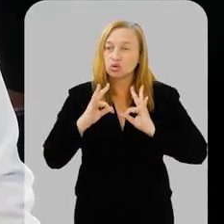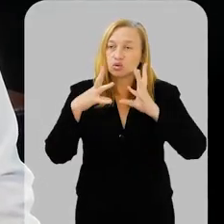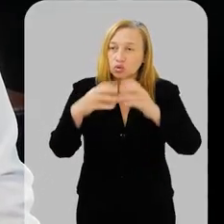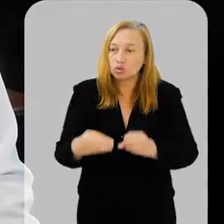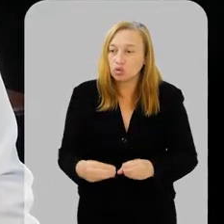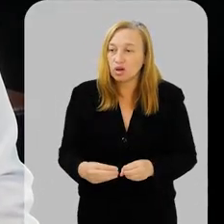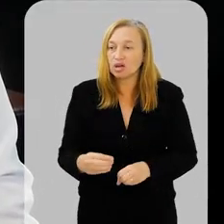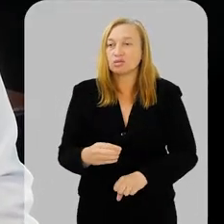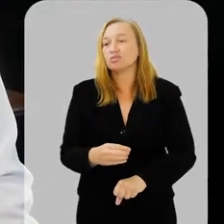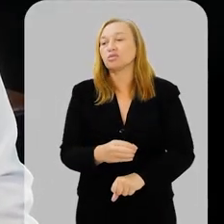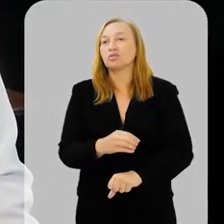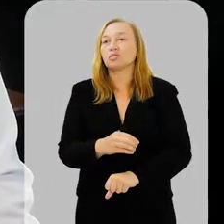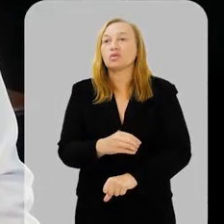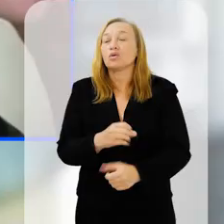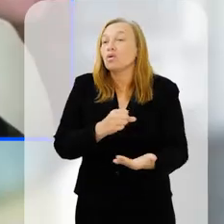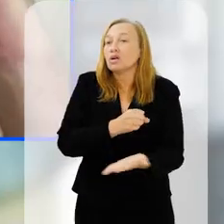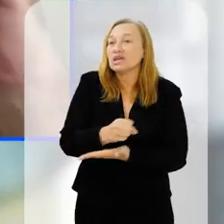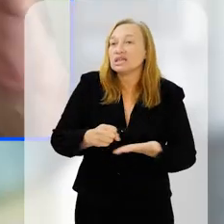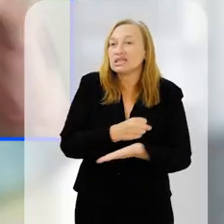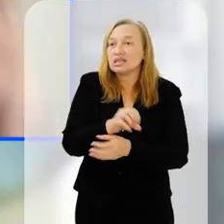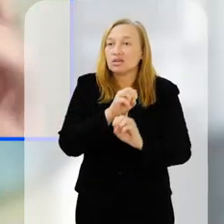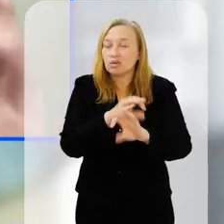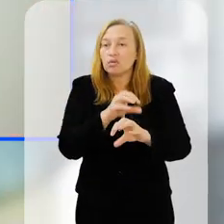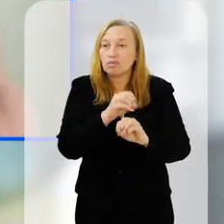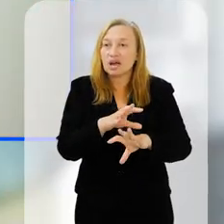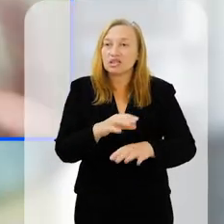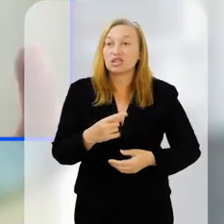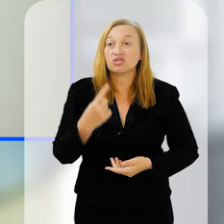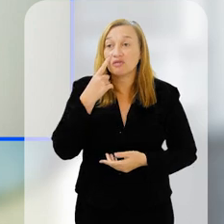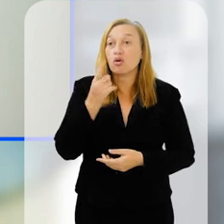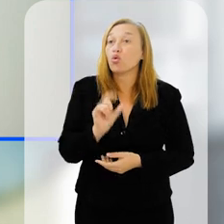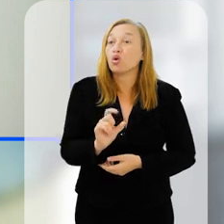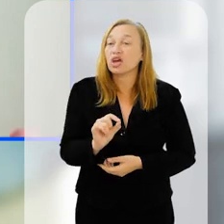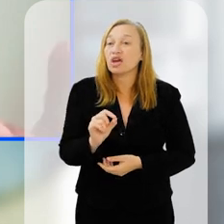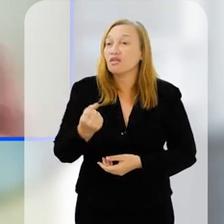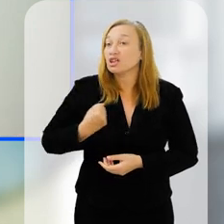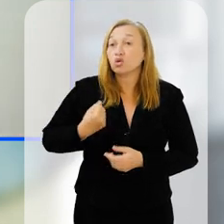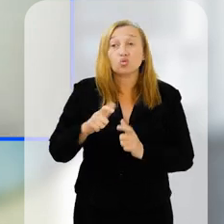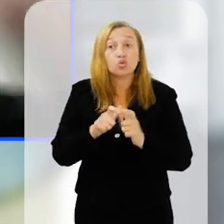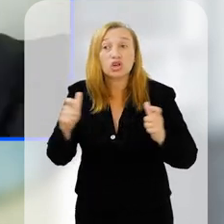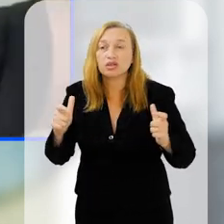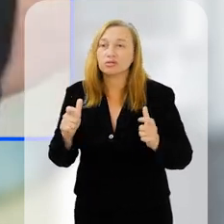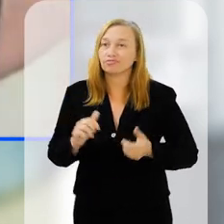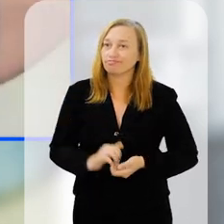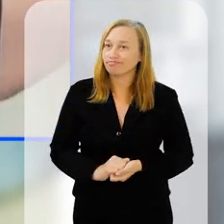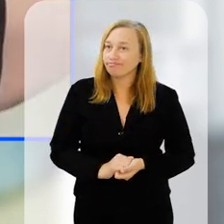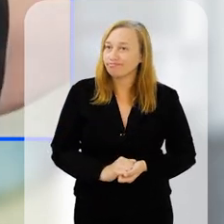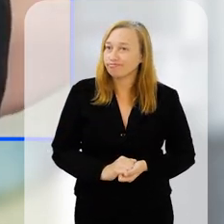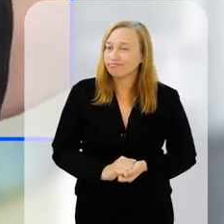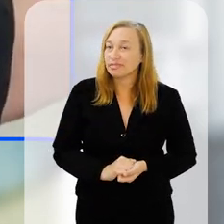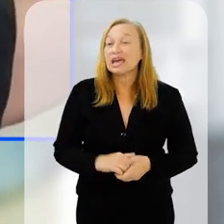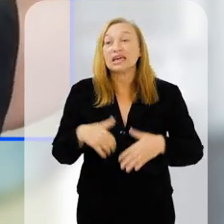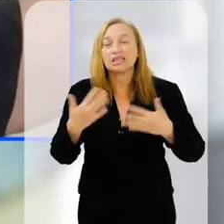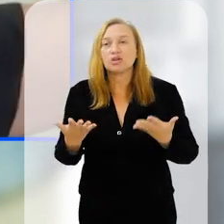toda a formação do ensino básico, a gente vai perceber um problema semelhante a juros compostos. Vai dar um número gigante.